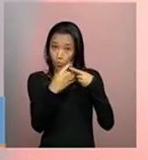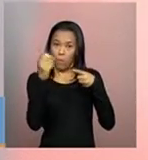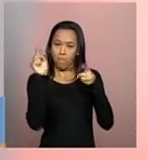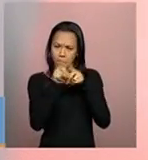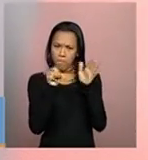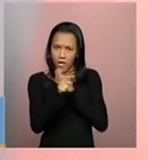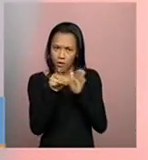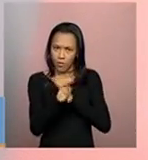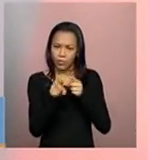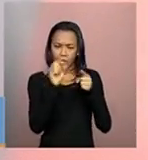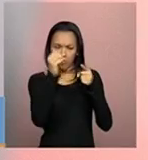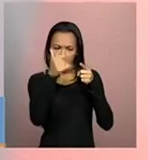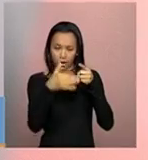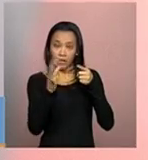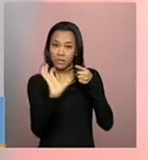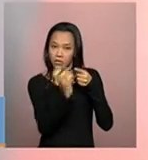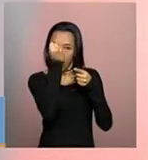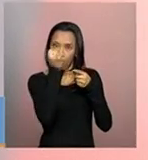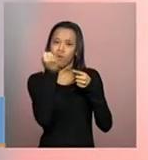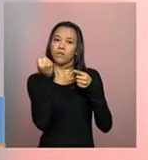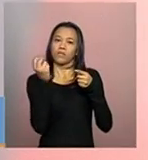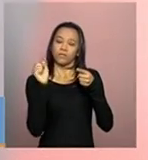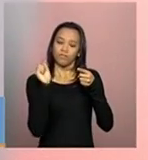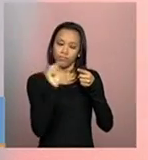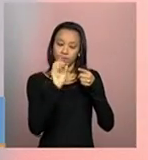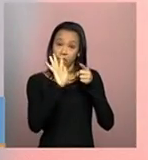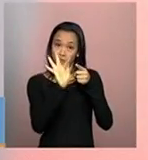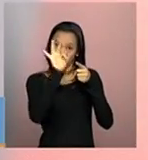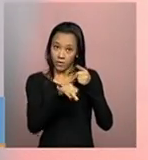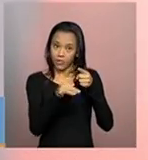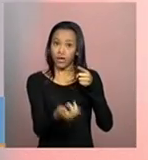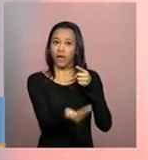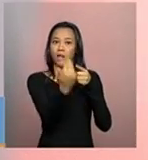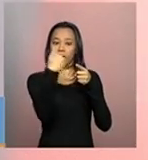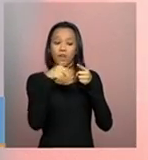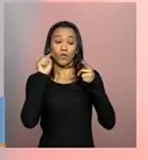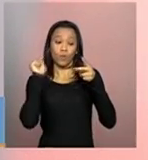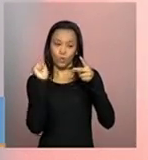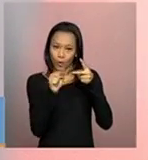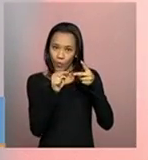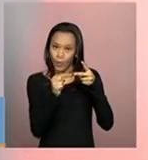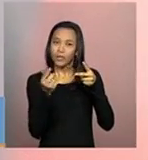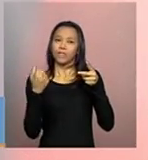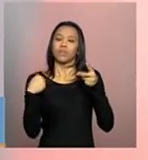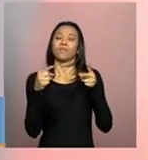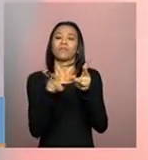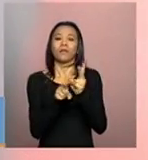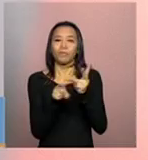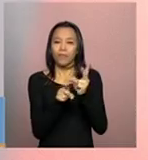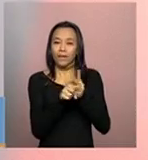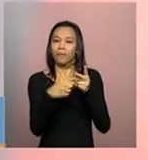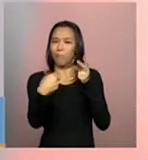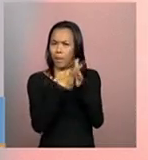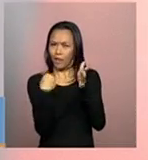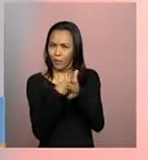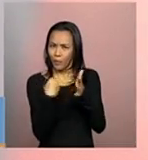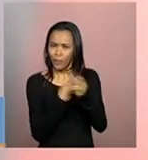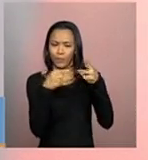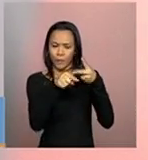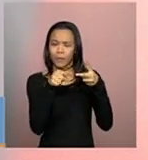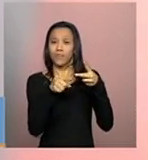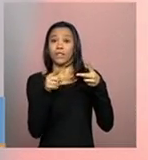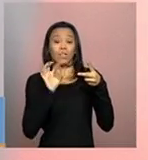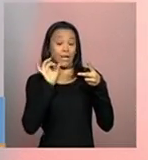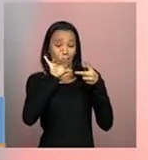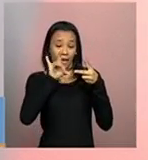ser preenchidas e salvas, que vai dar o status concluído para a sessão. É o conjunto de perguntas na sessão 2, respostas